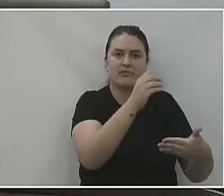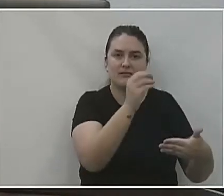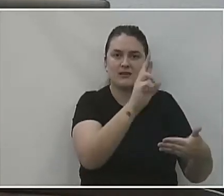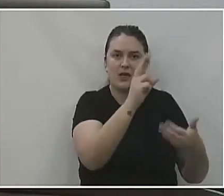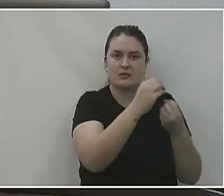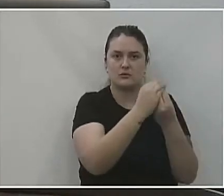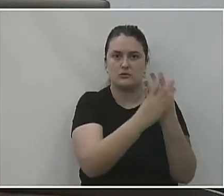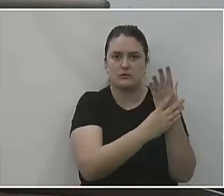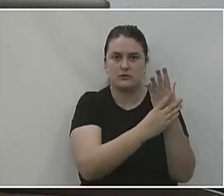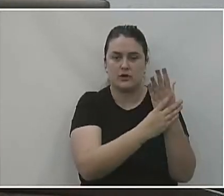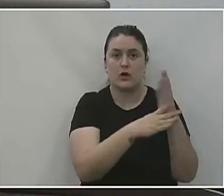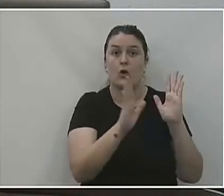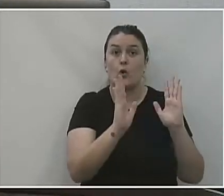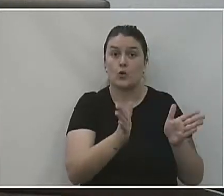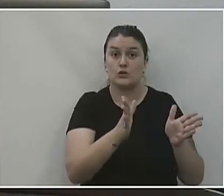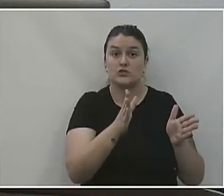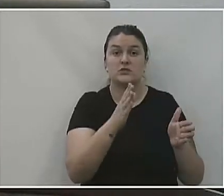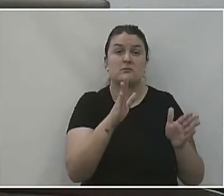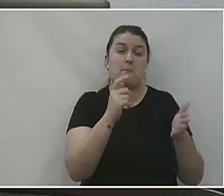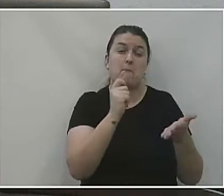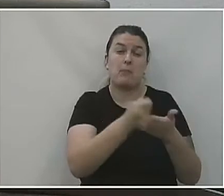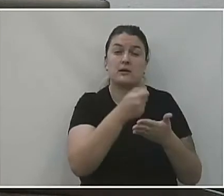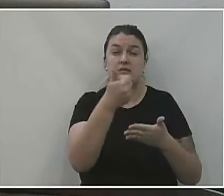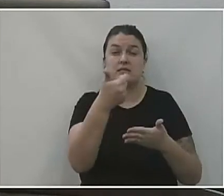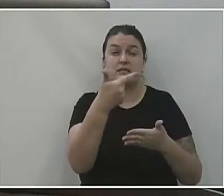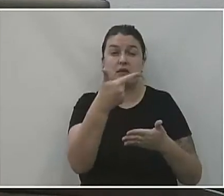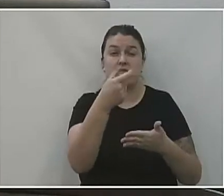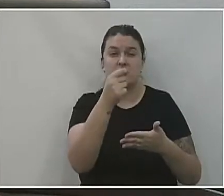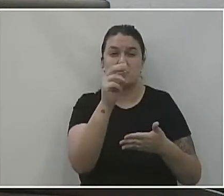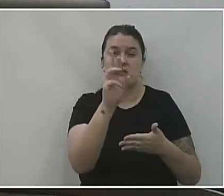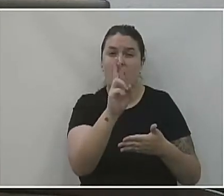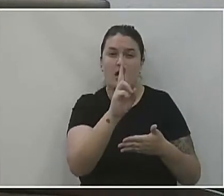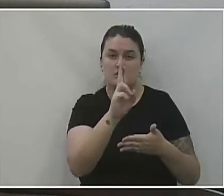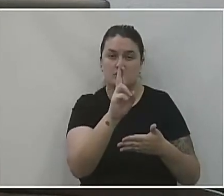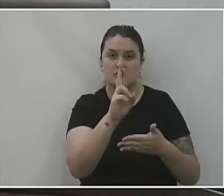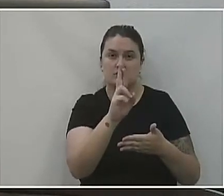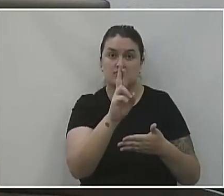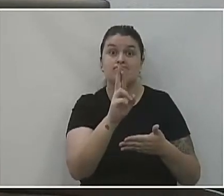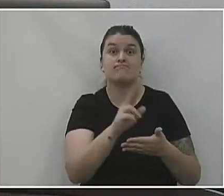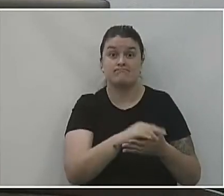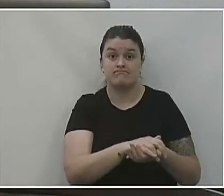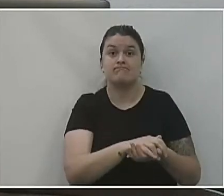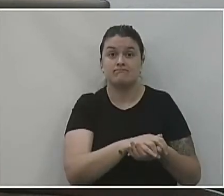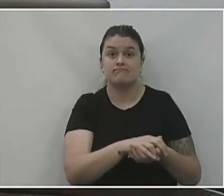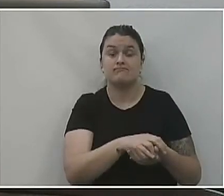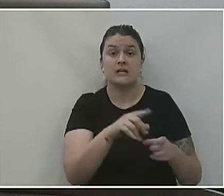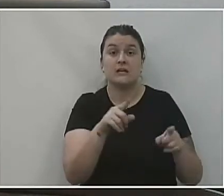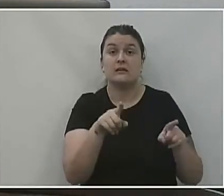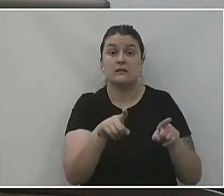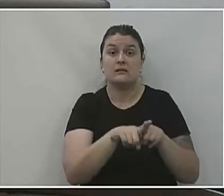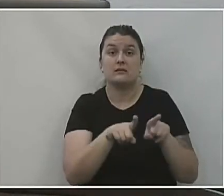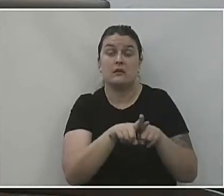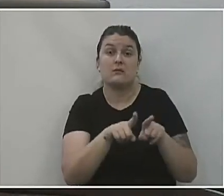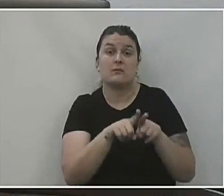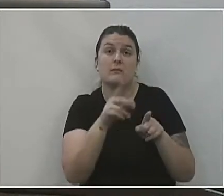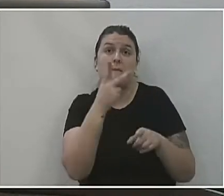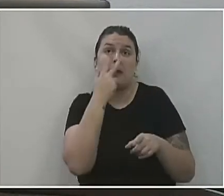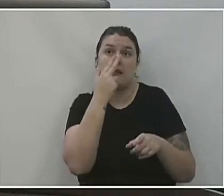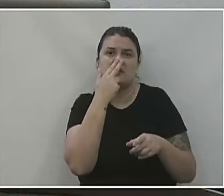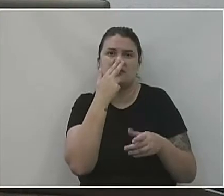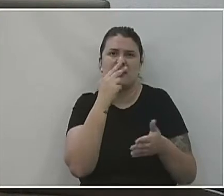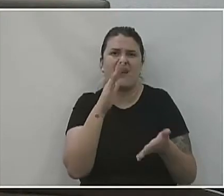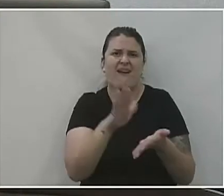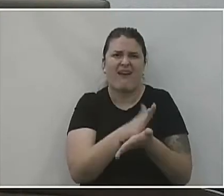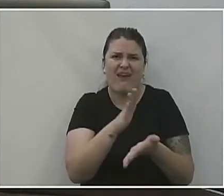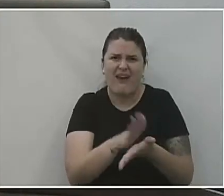reais, hoje você paga mais de 120. E o volume é exponencial nisso. Então, assim, parece-se